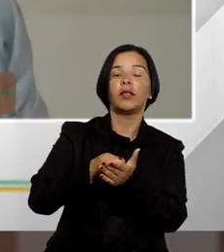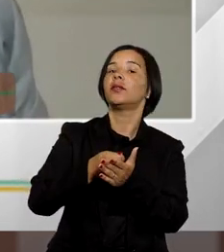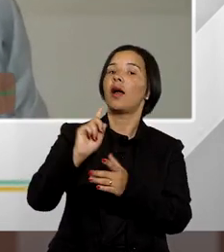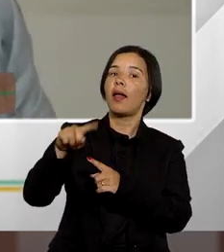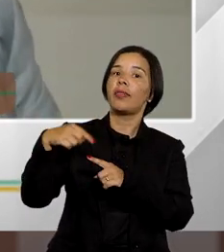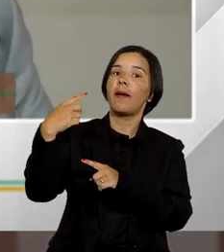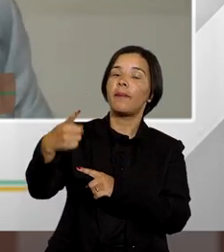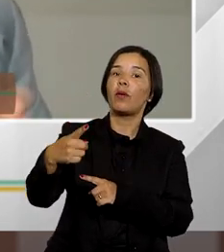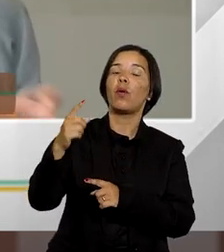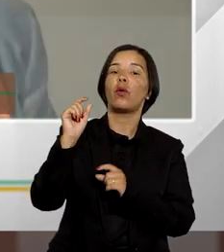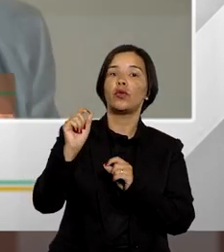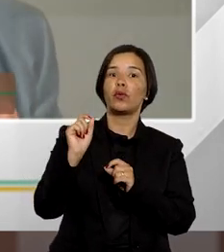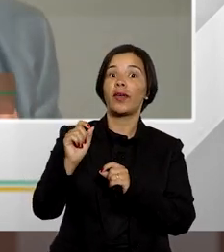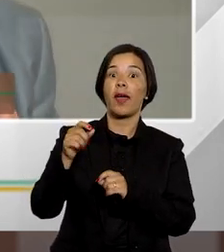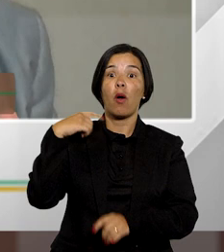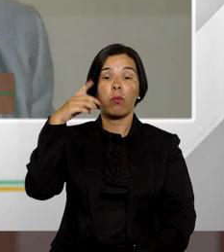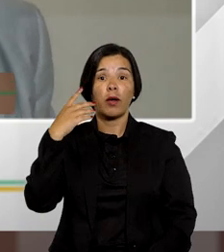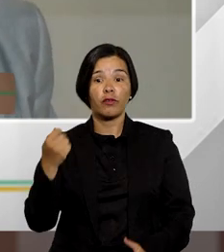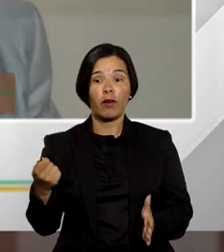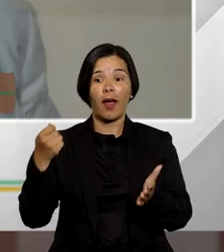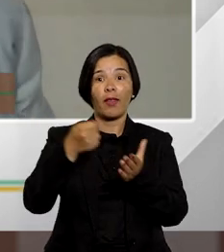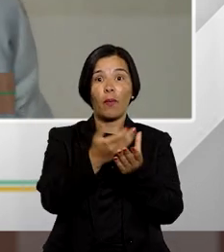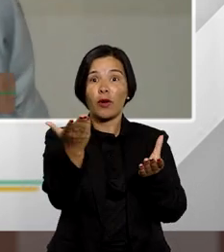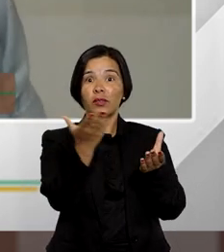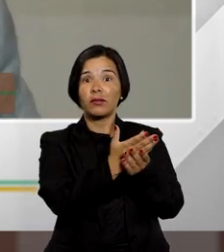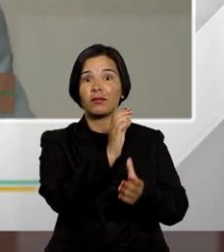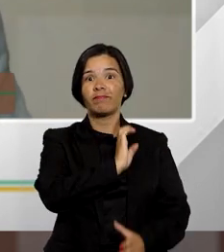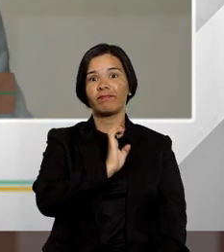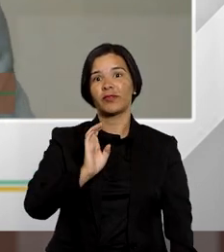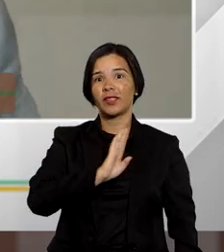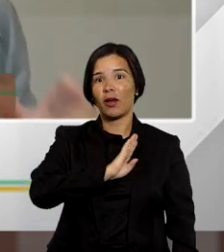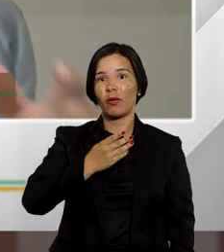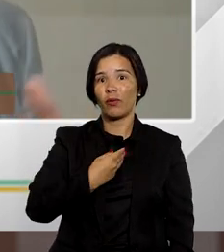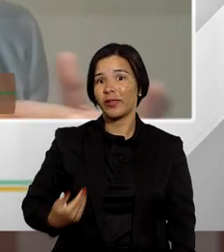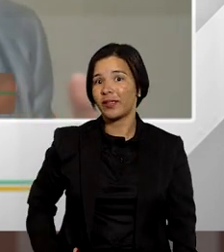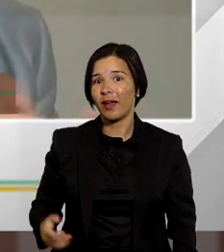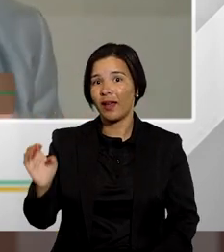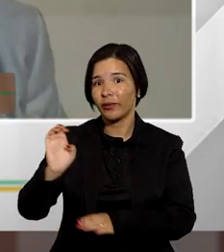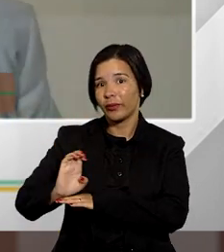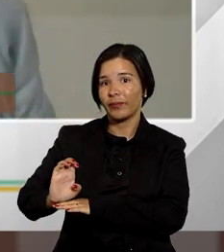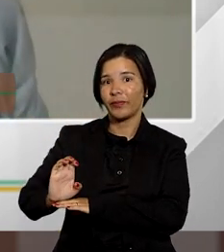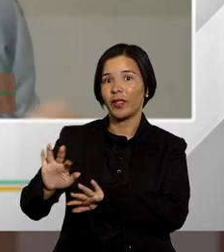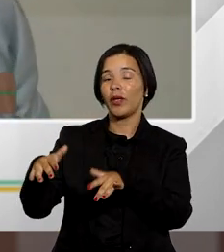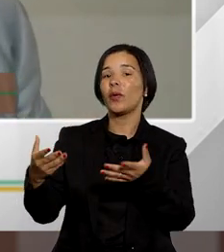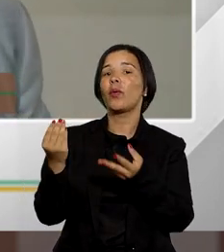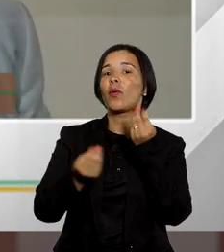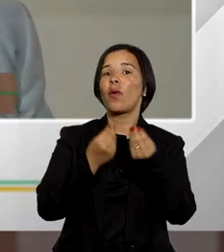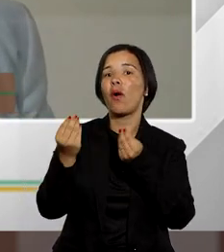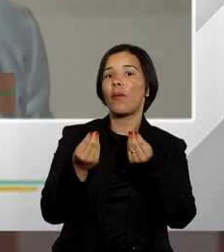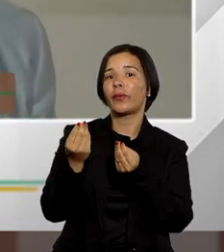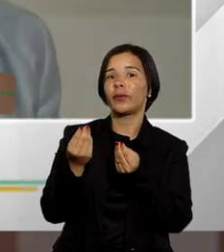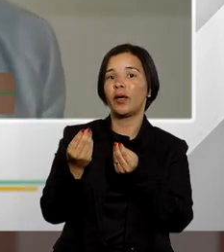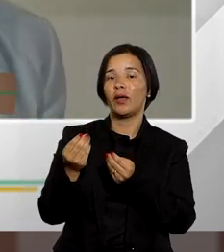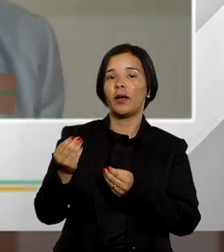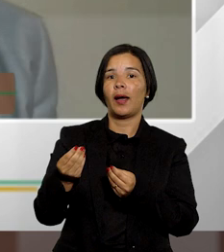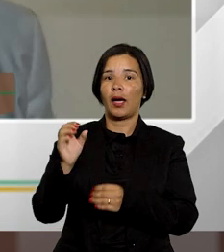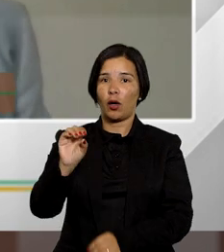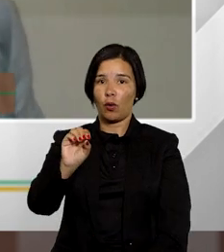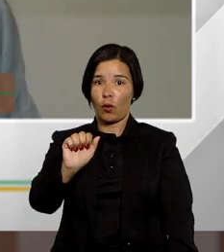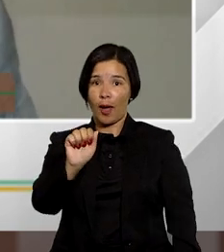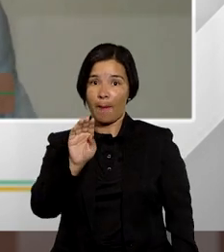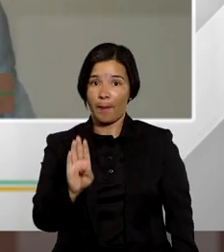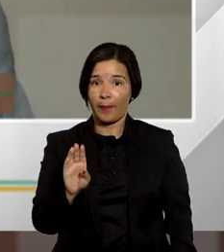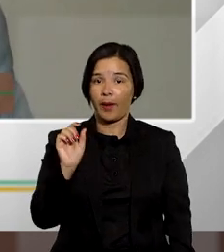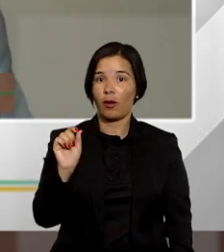depois o advogado tem que executar o estado e aí é uma grande celema de que forma que essa verba pode ser fixada a OAB defende que